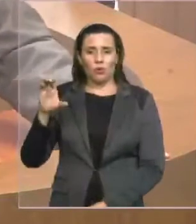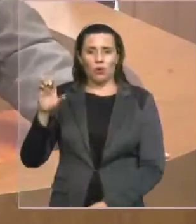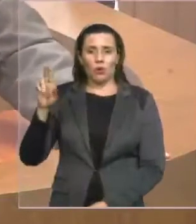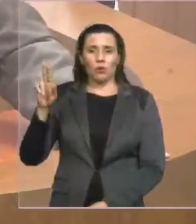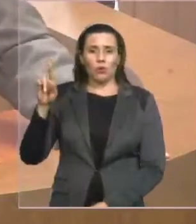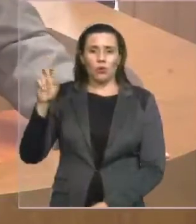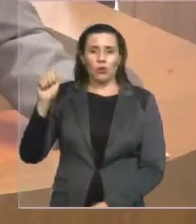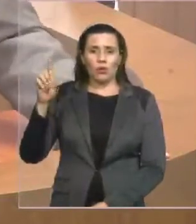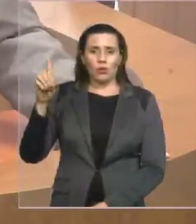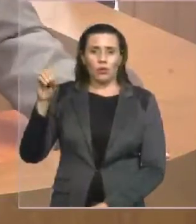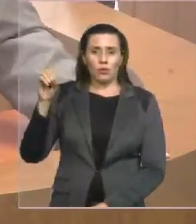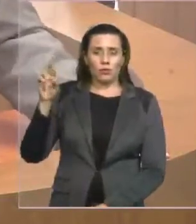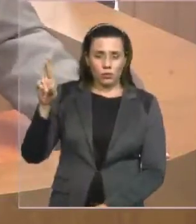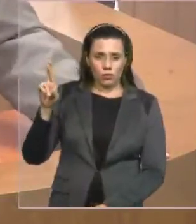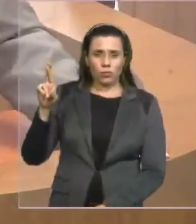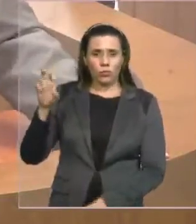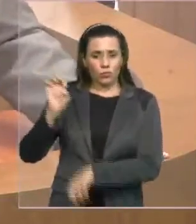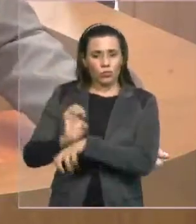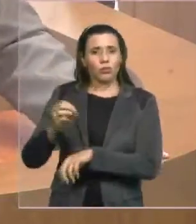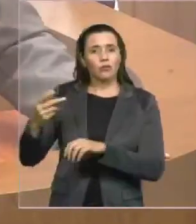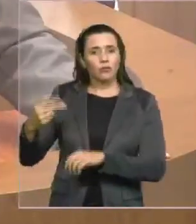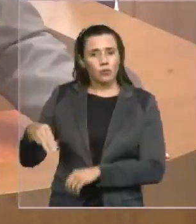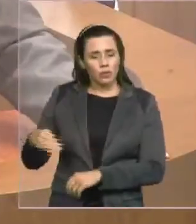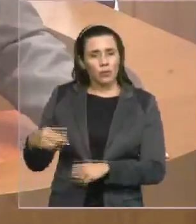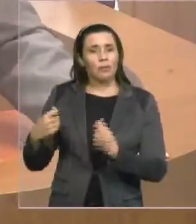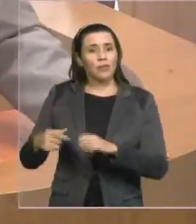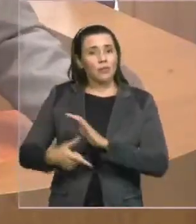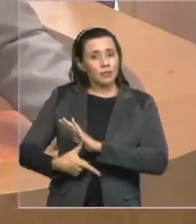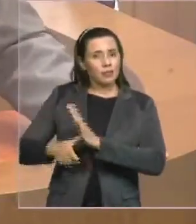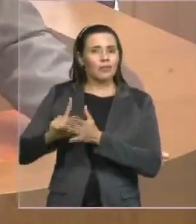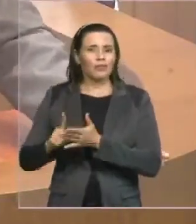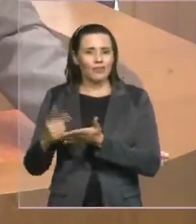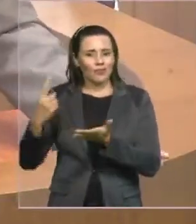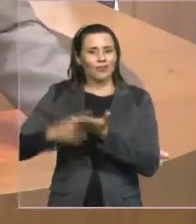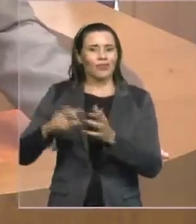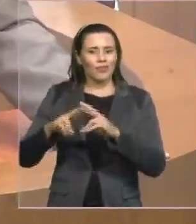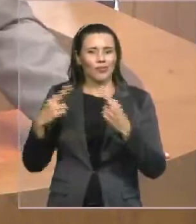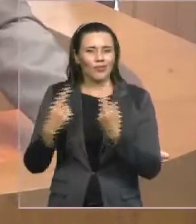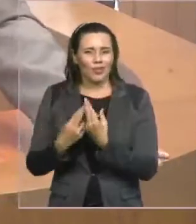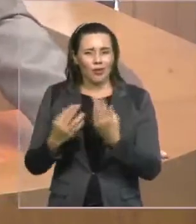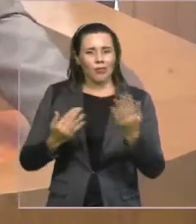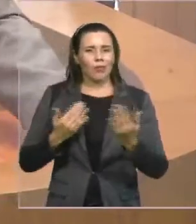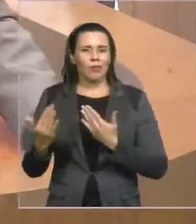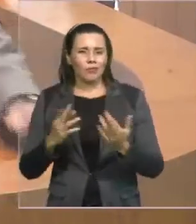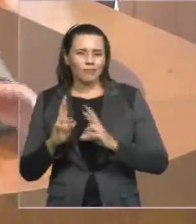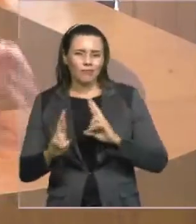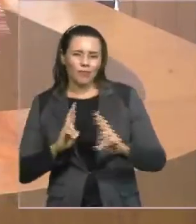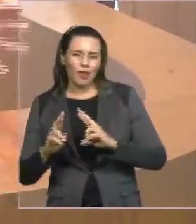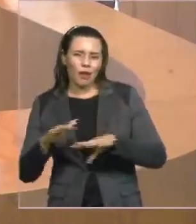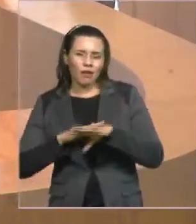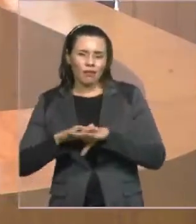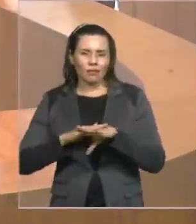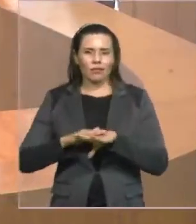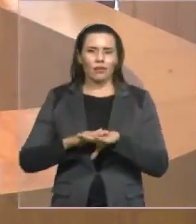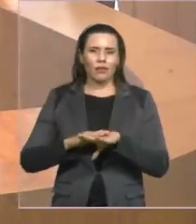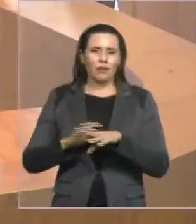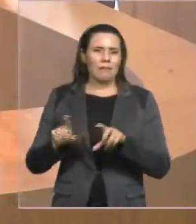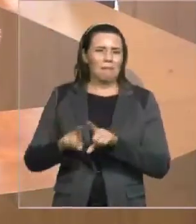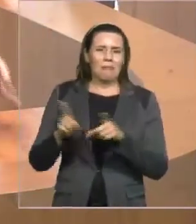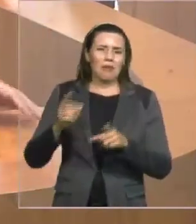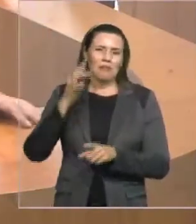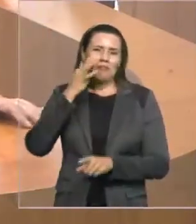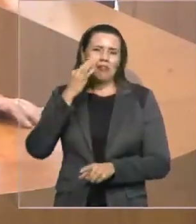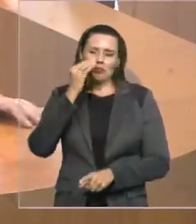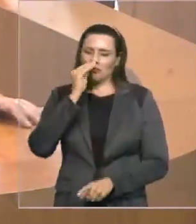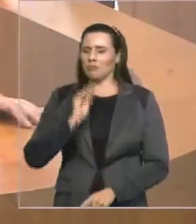procuradores. E ele ignora qualquer pedido de diálogo. Deixo aqui o apelo também